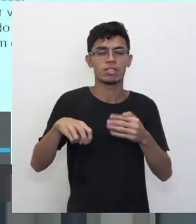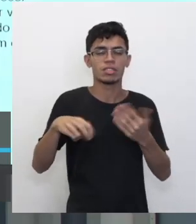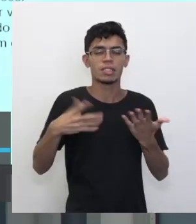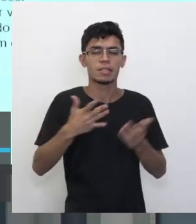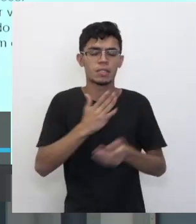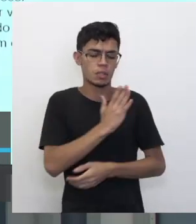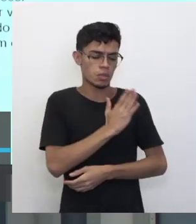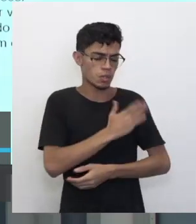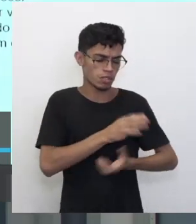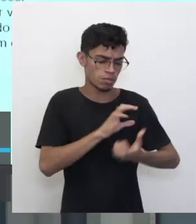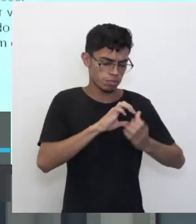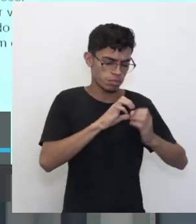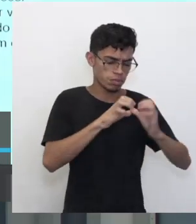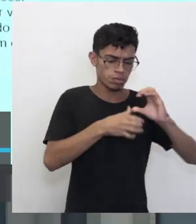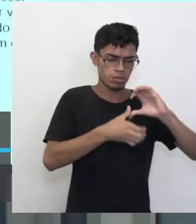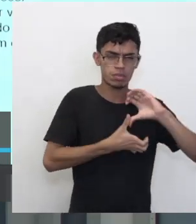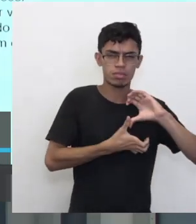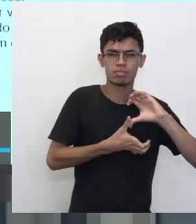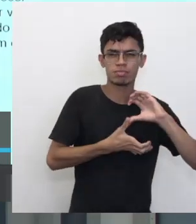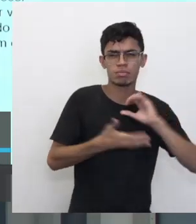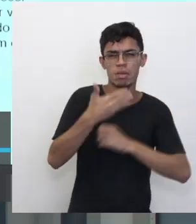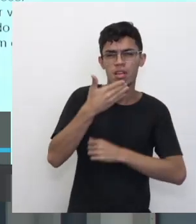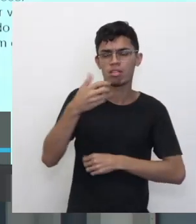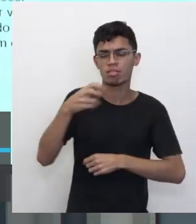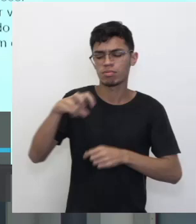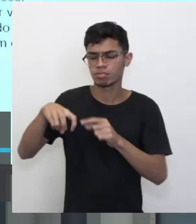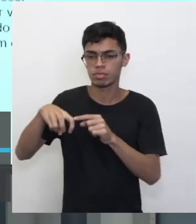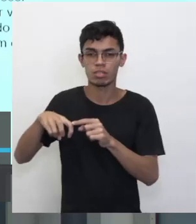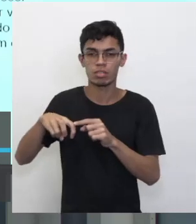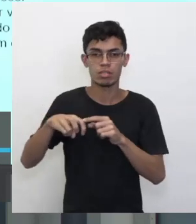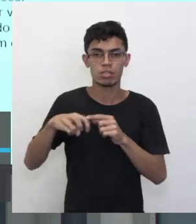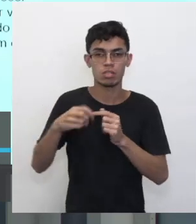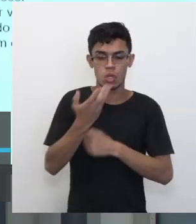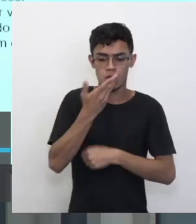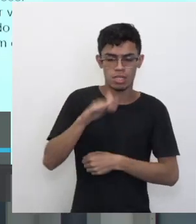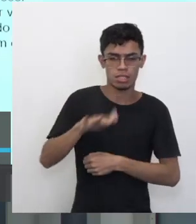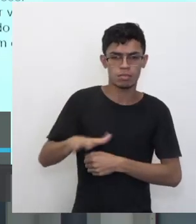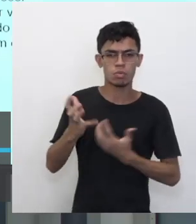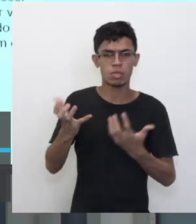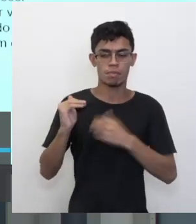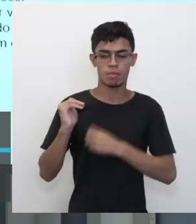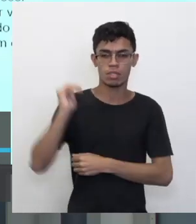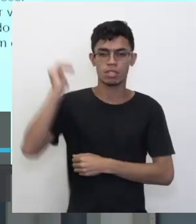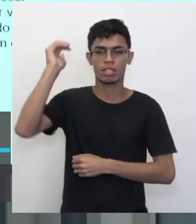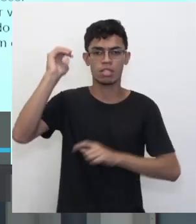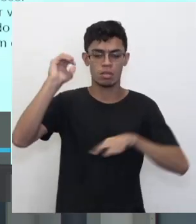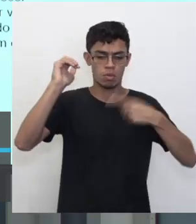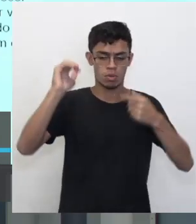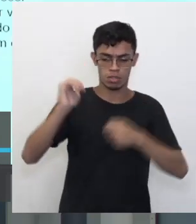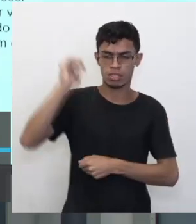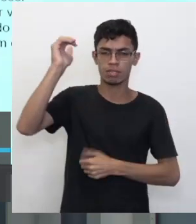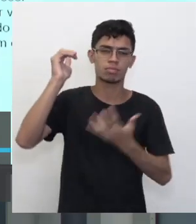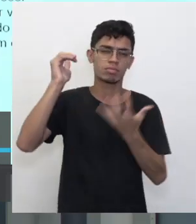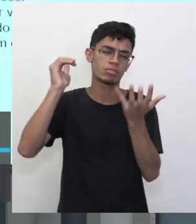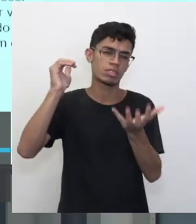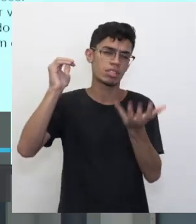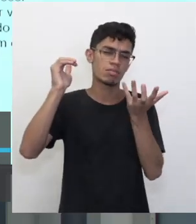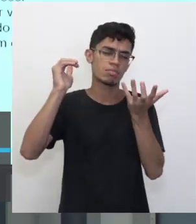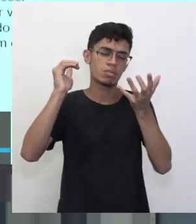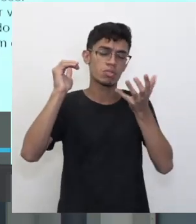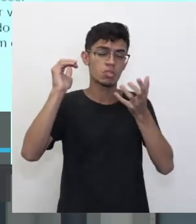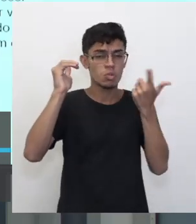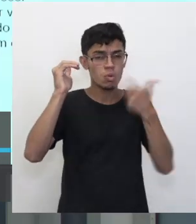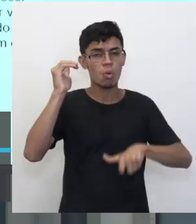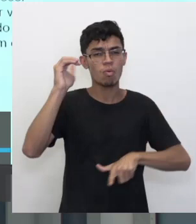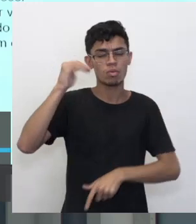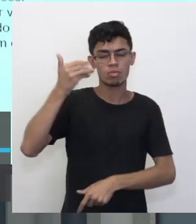menos que um coração partido. A gente é criança, a gente quer ser adulto. Depois que a gente é adulto, a gente quer voltar para o início. Porque um joelho ralado dói bem